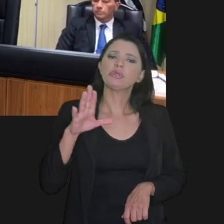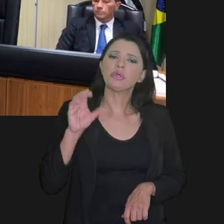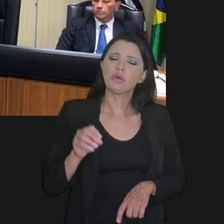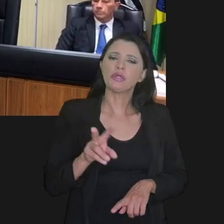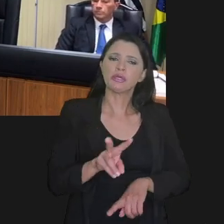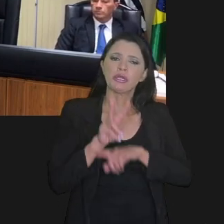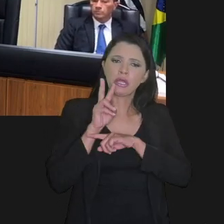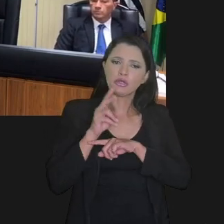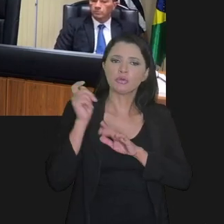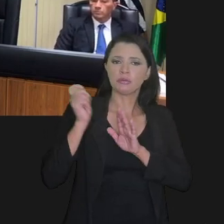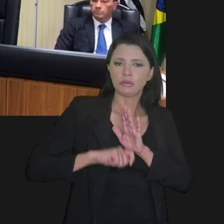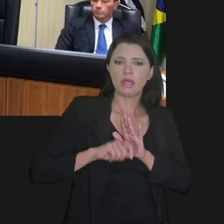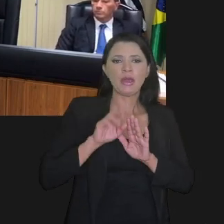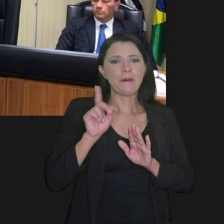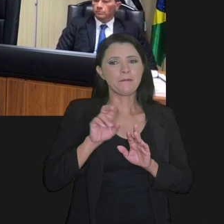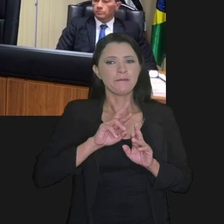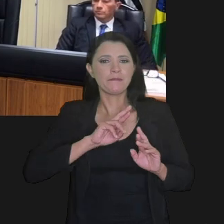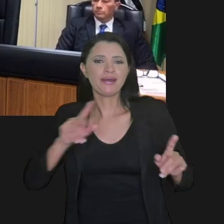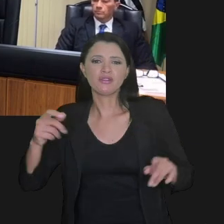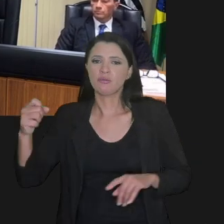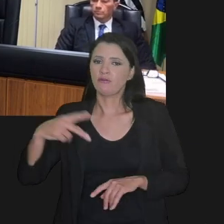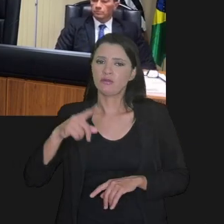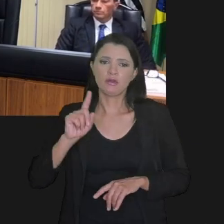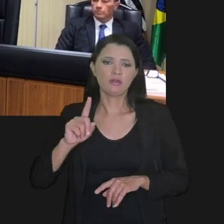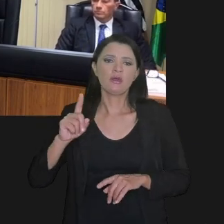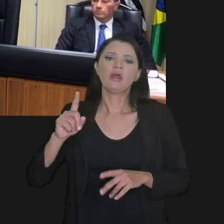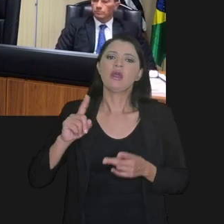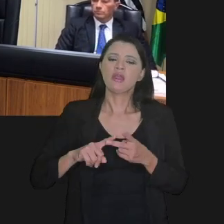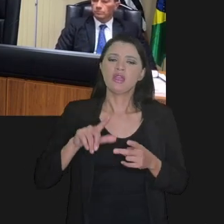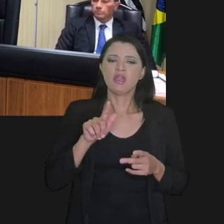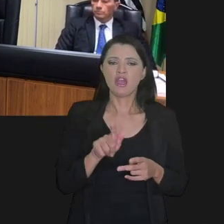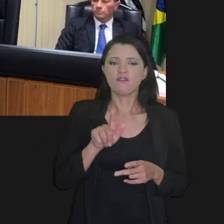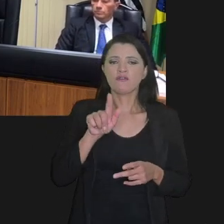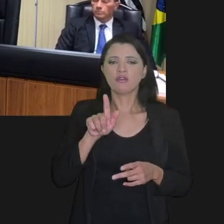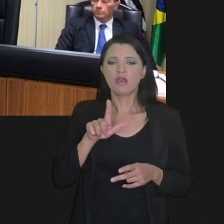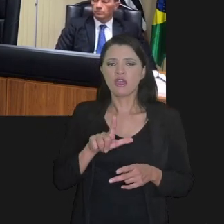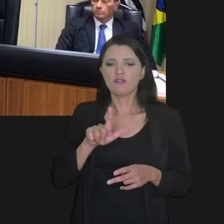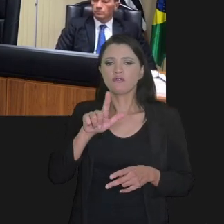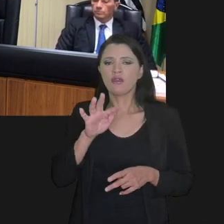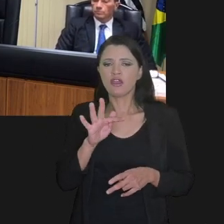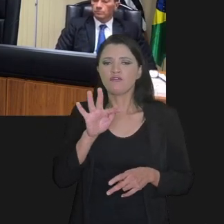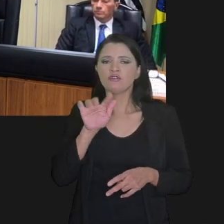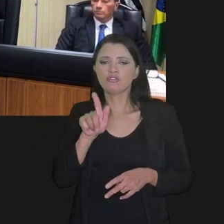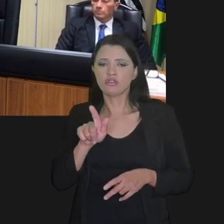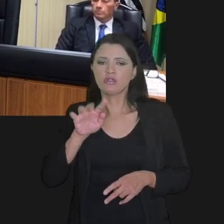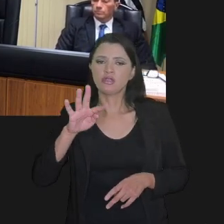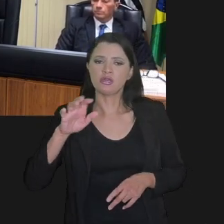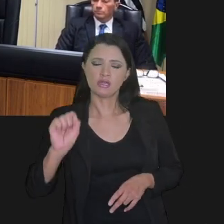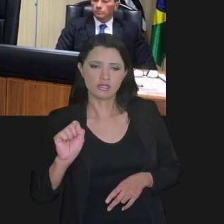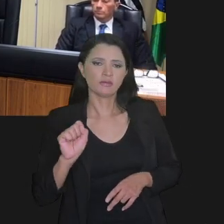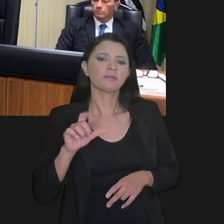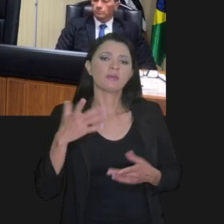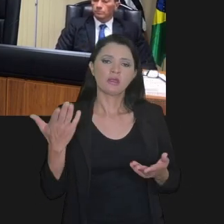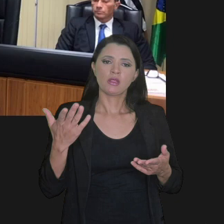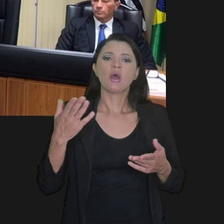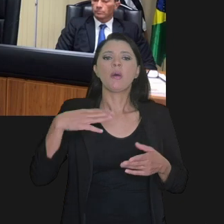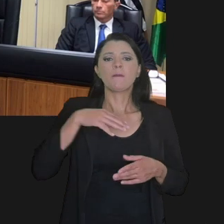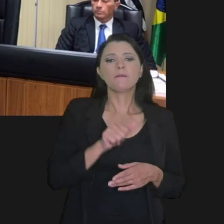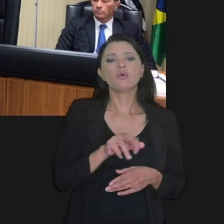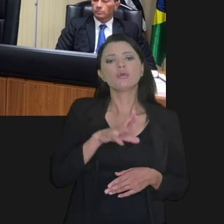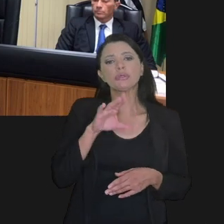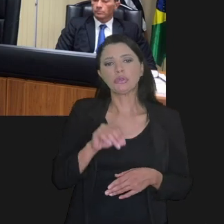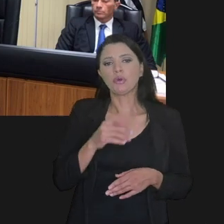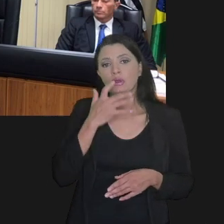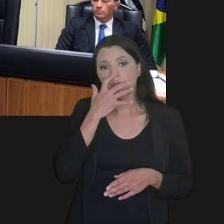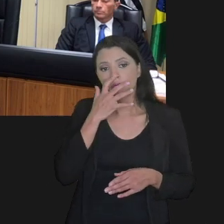moratória para os créditos tributários, mas não para os previdenciários e nem para a FGTS. E, obviamente, a moratória